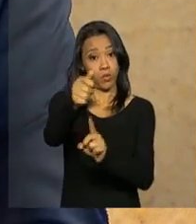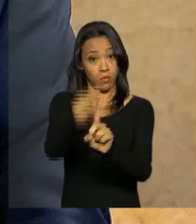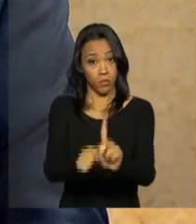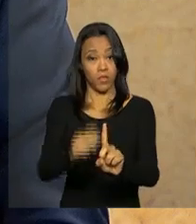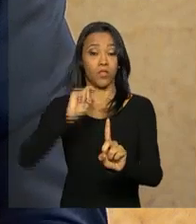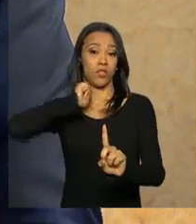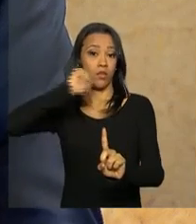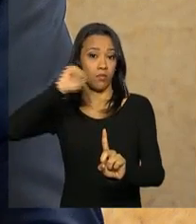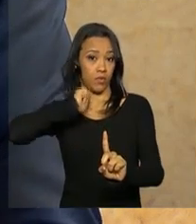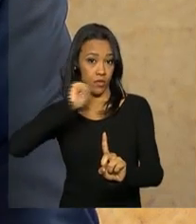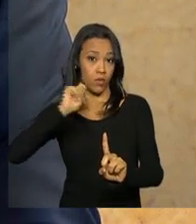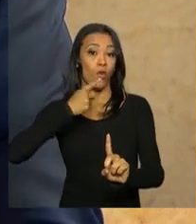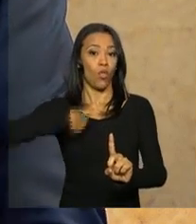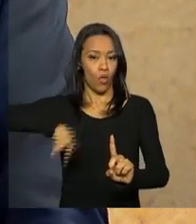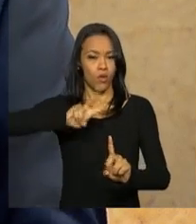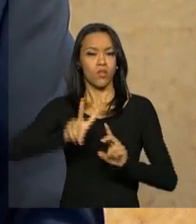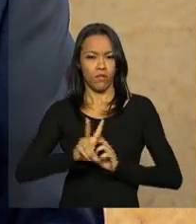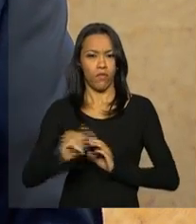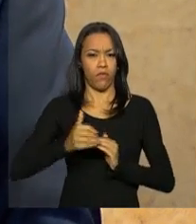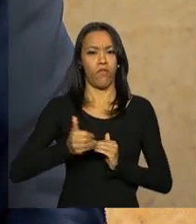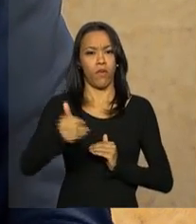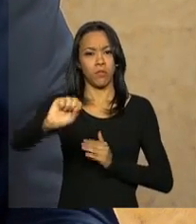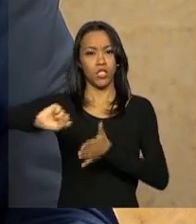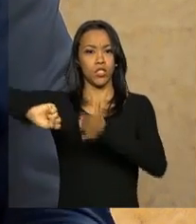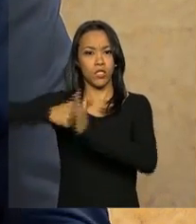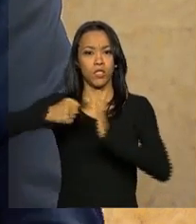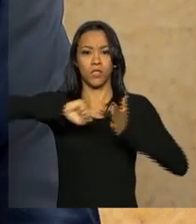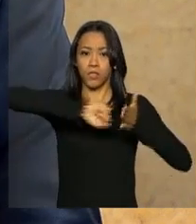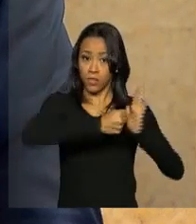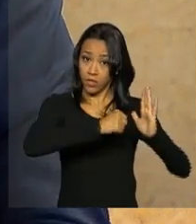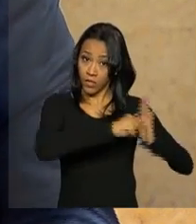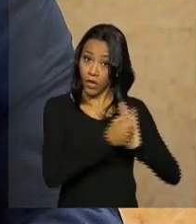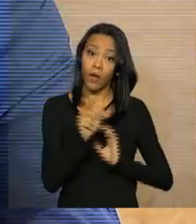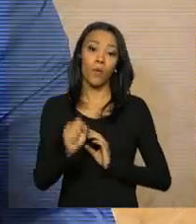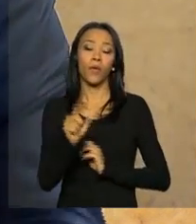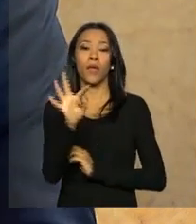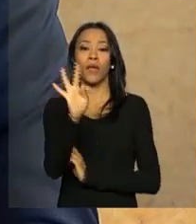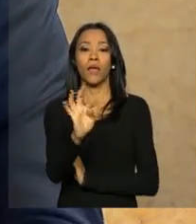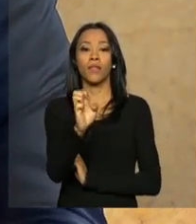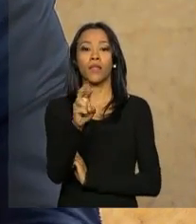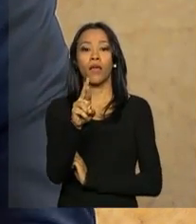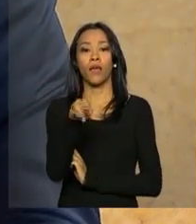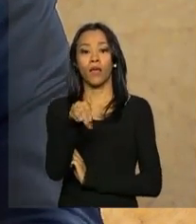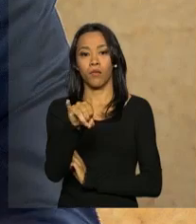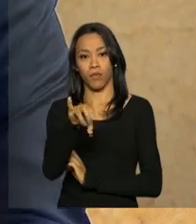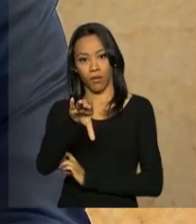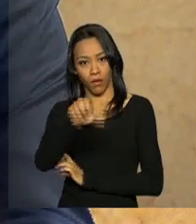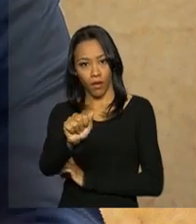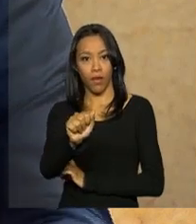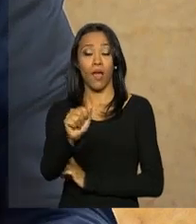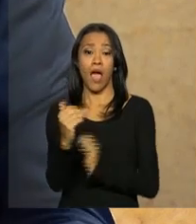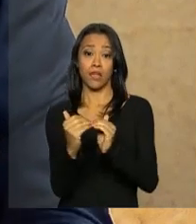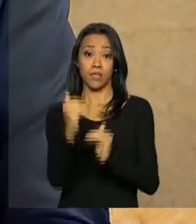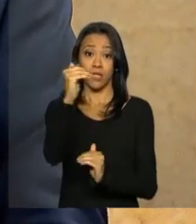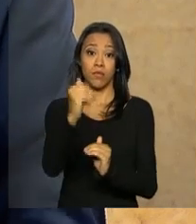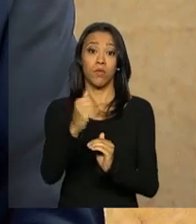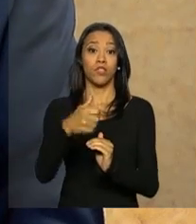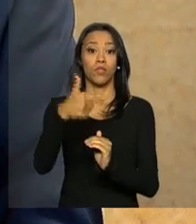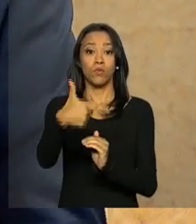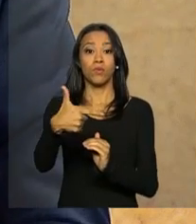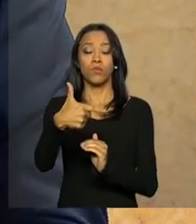Nós desligaremos as térmicas que estejam acima de 211 e